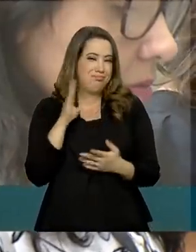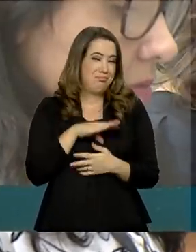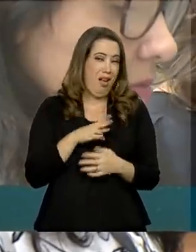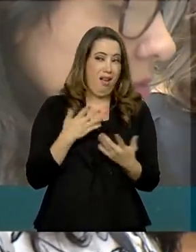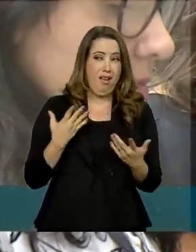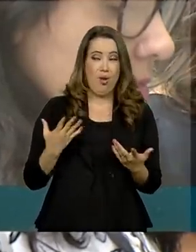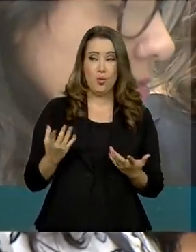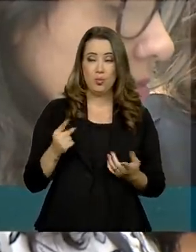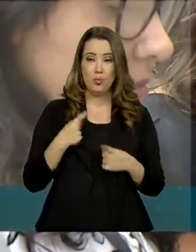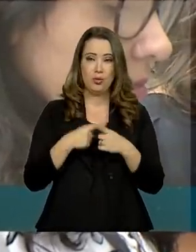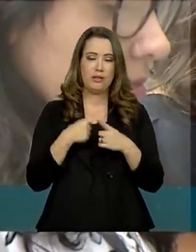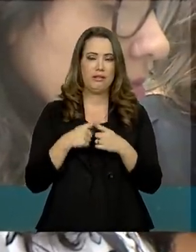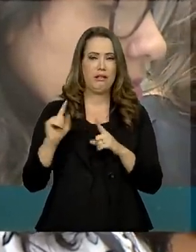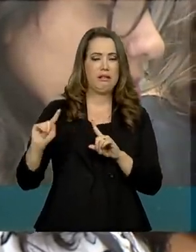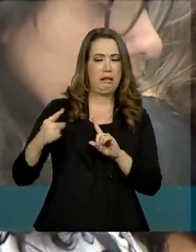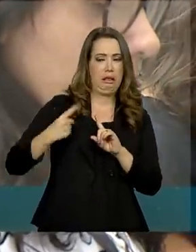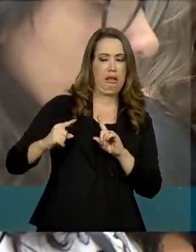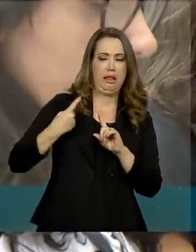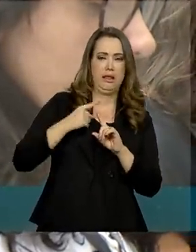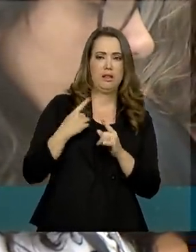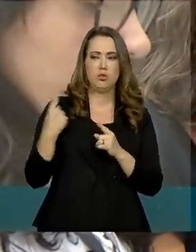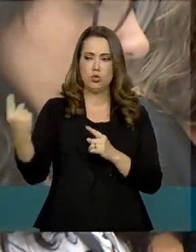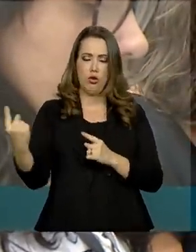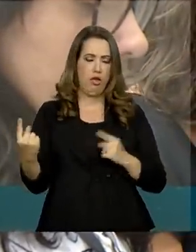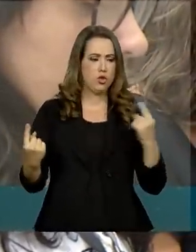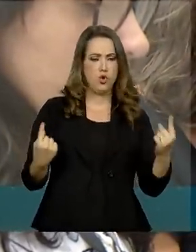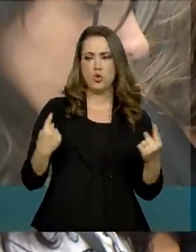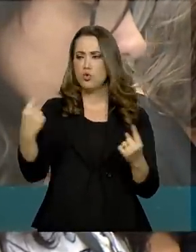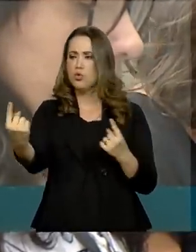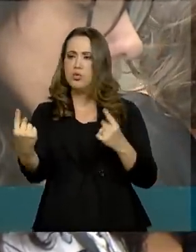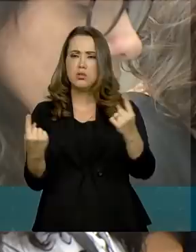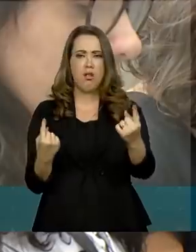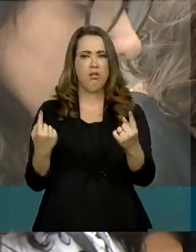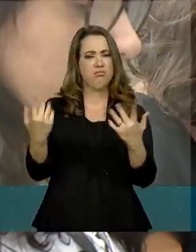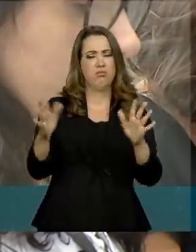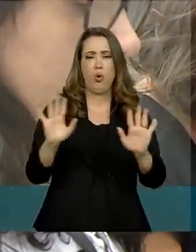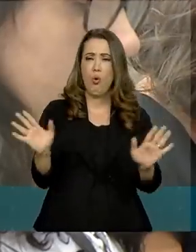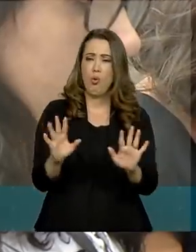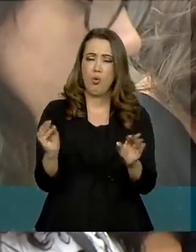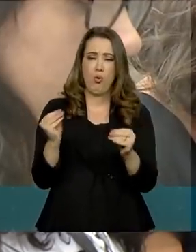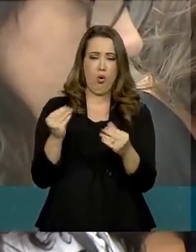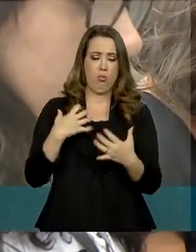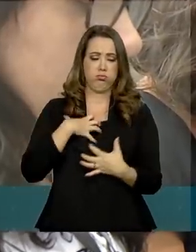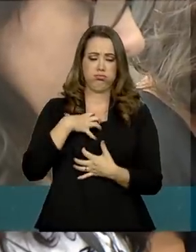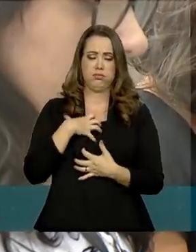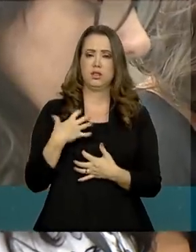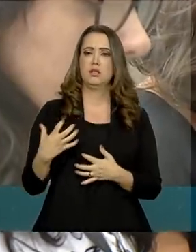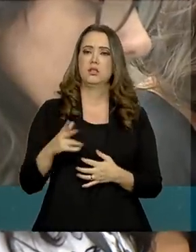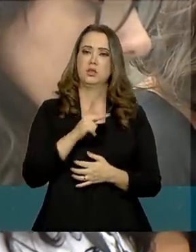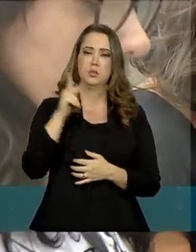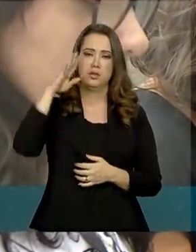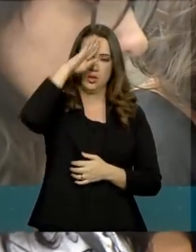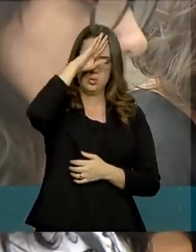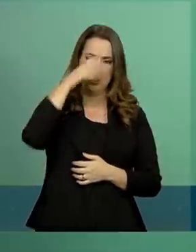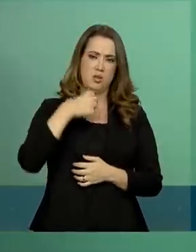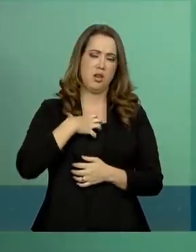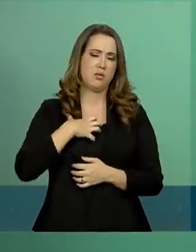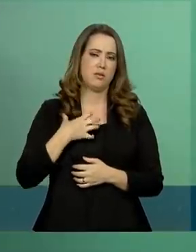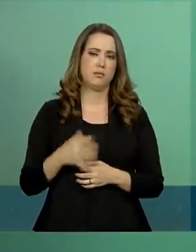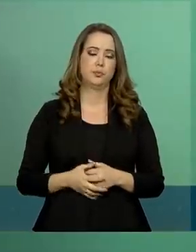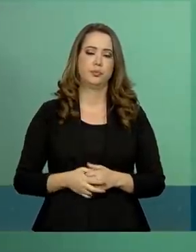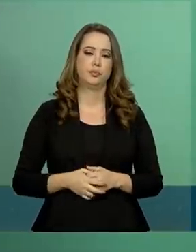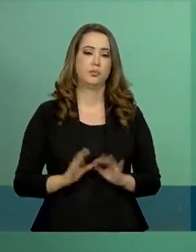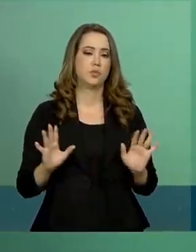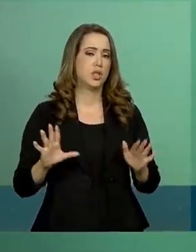declarações de lado a lado em relação a esse tema. Ele está incomodando muito o presidente? Os assuntos de